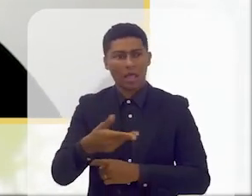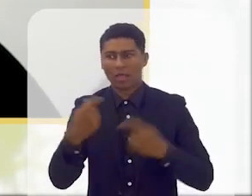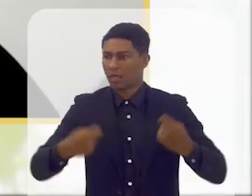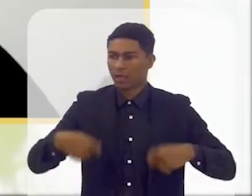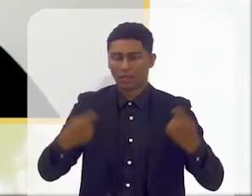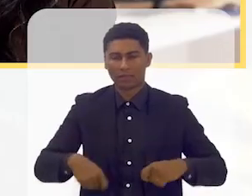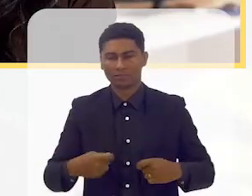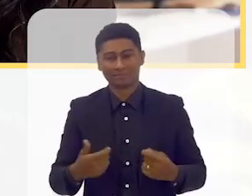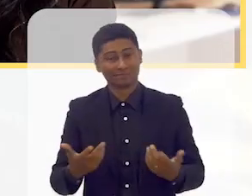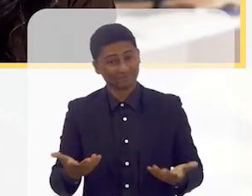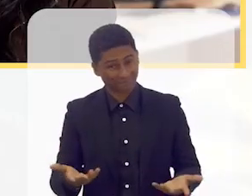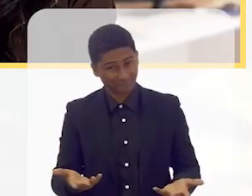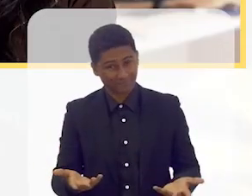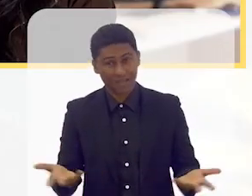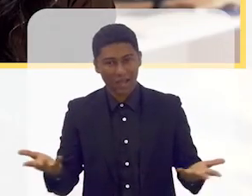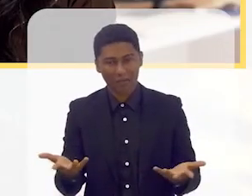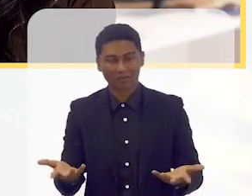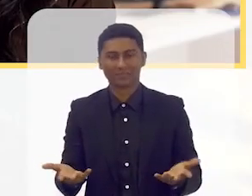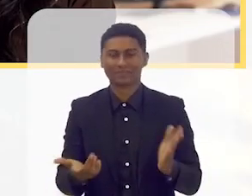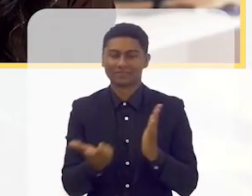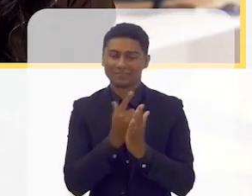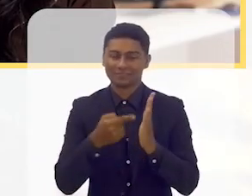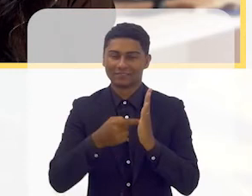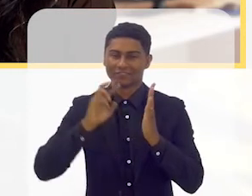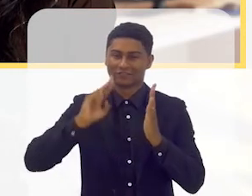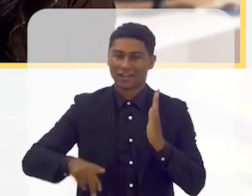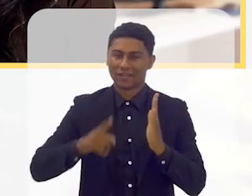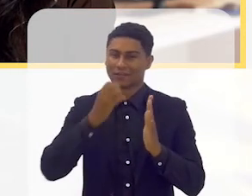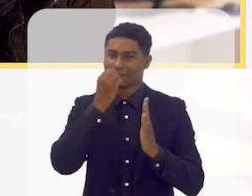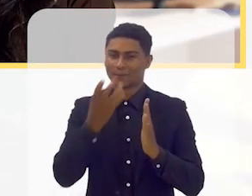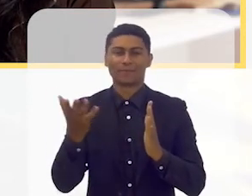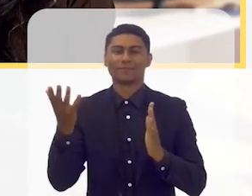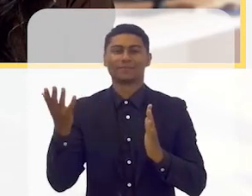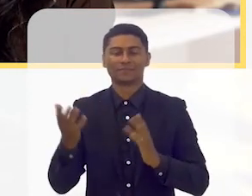e esta é uma maneira também de darmos uma nova roupagem ao livro